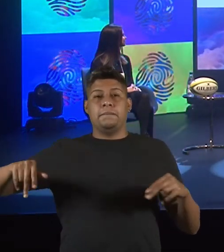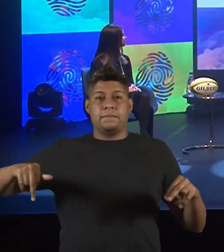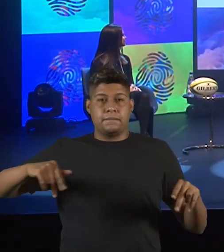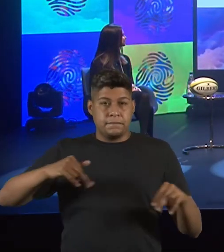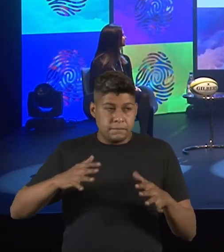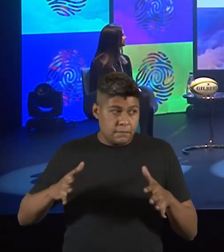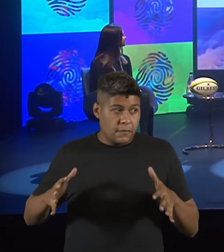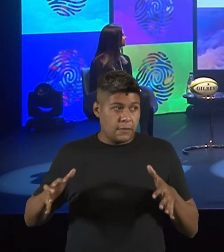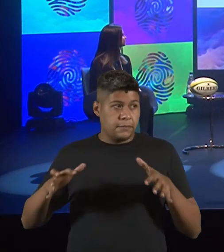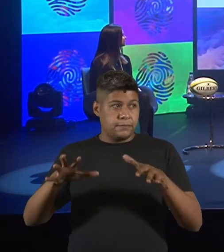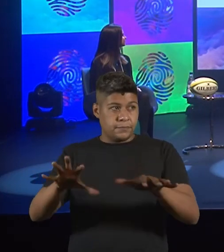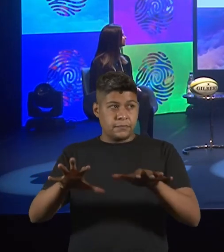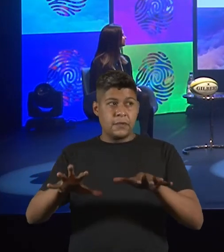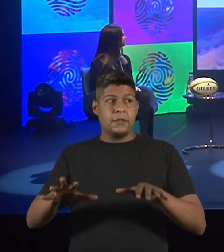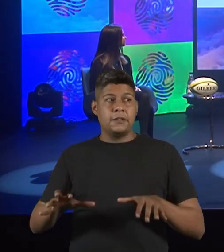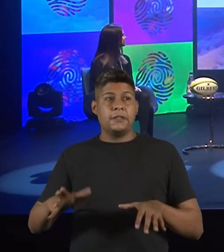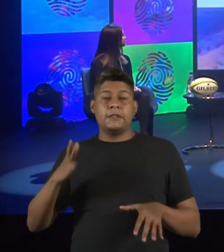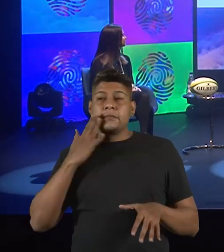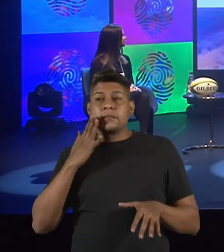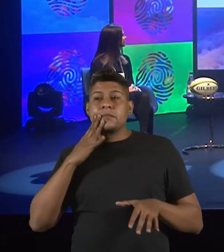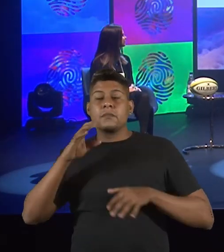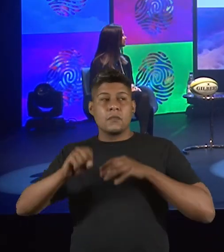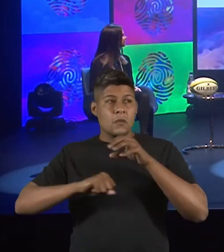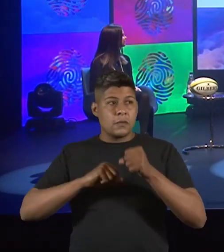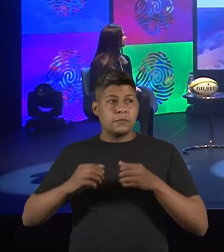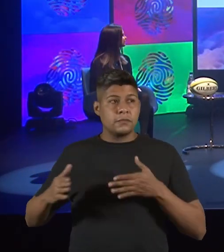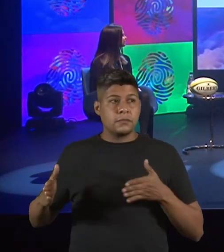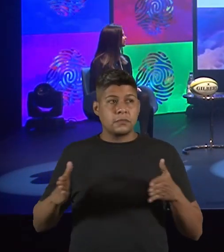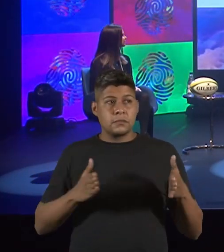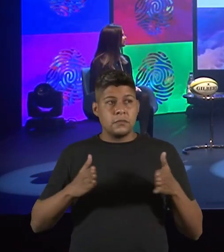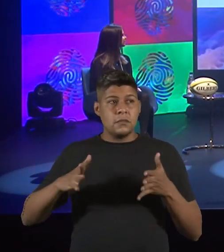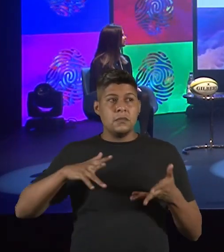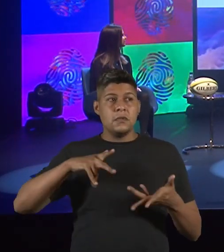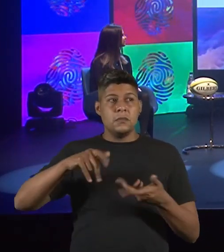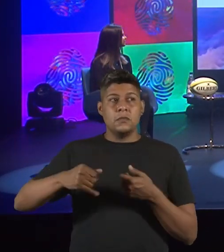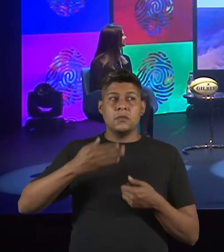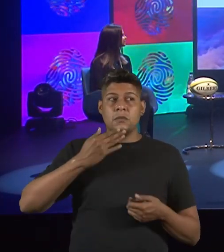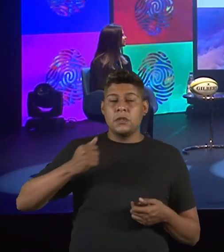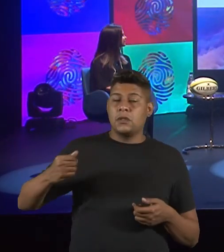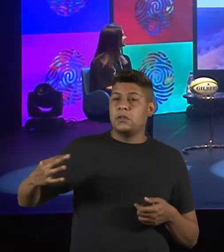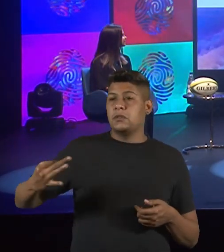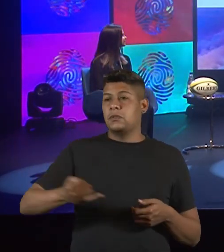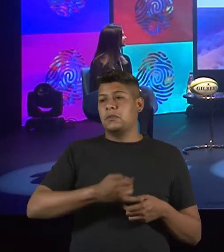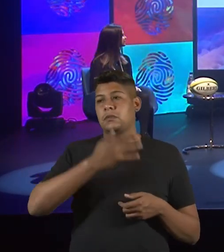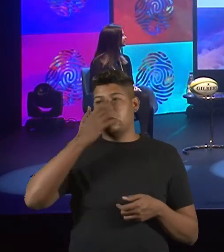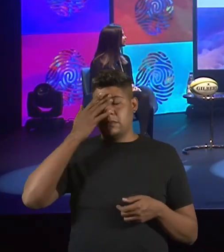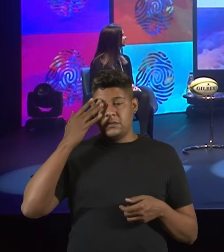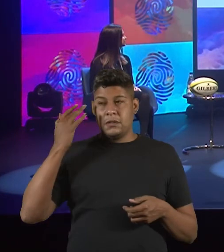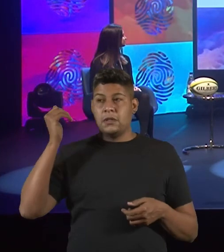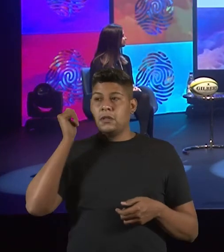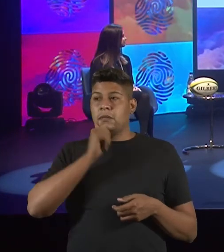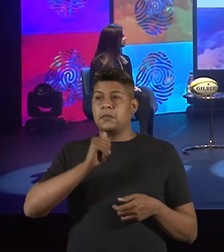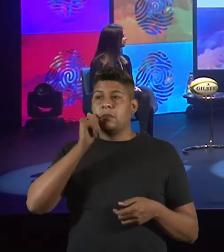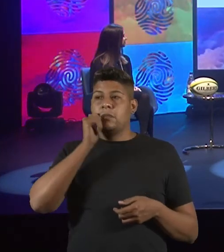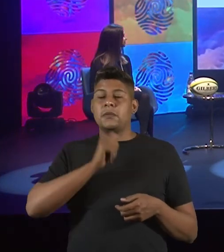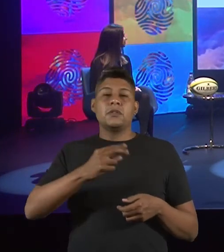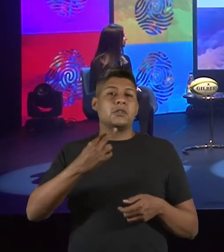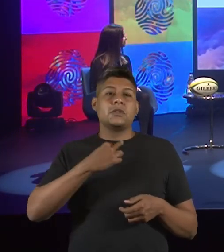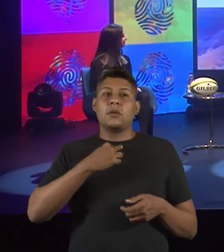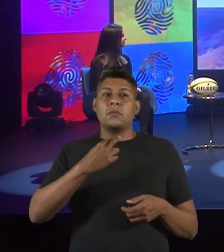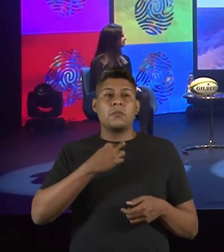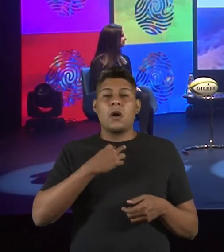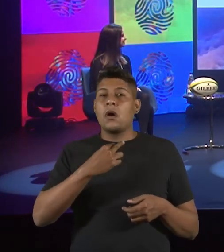é inclusão e é a busca por caminhos para um mundo melhor para todo mundo. E as mulheres não podem